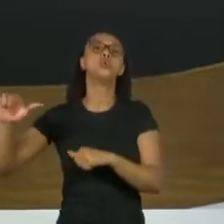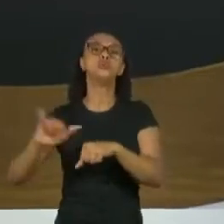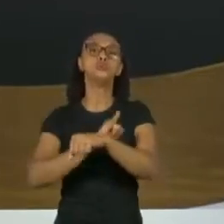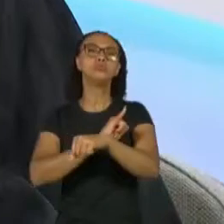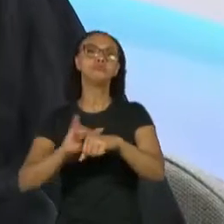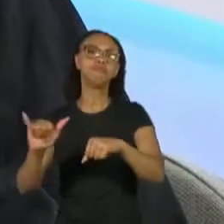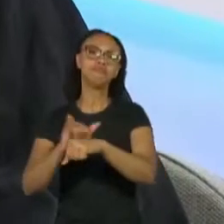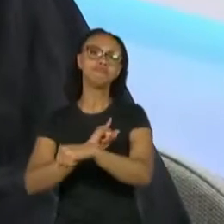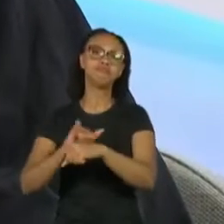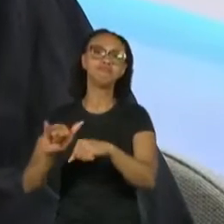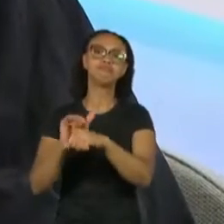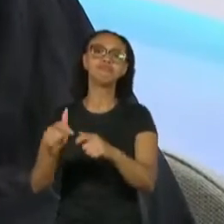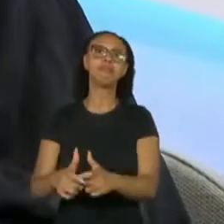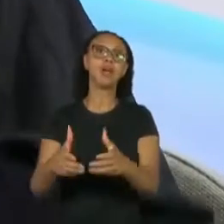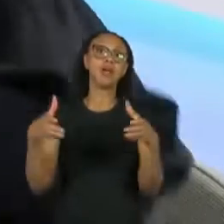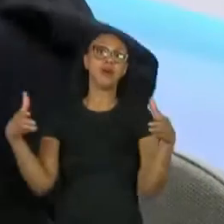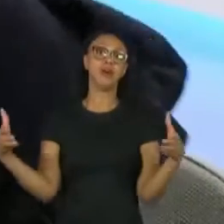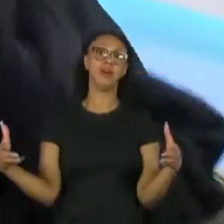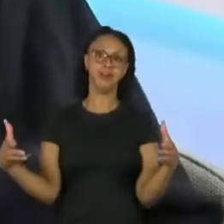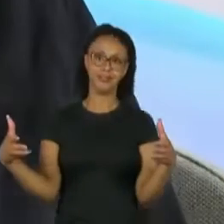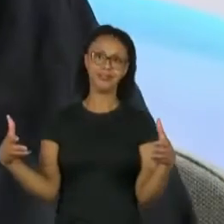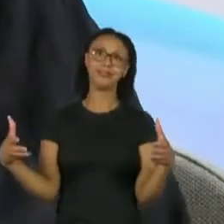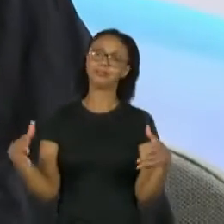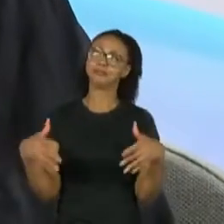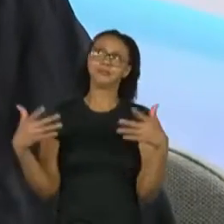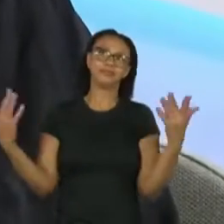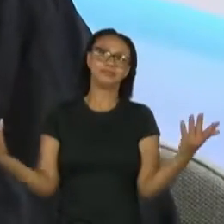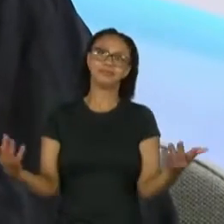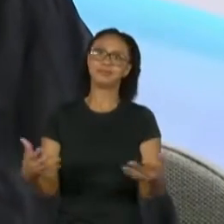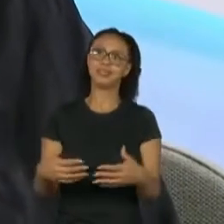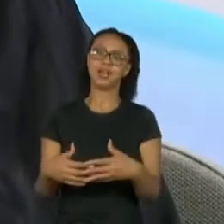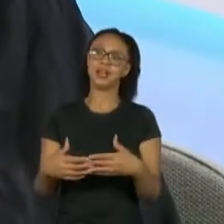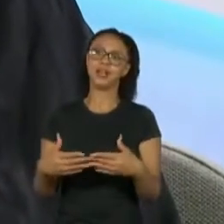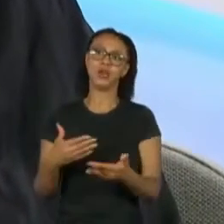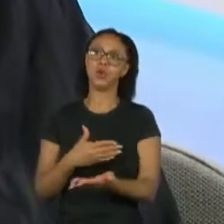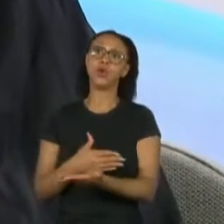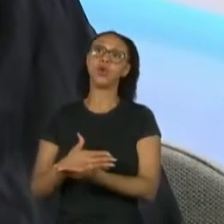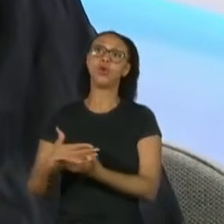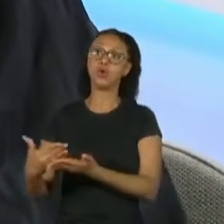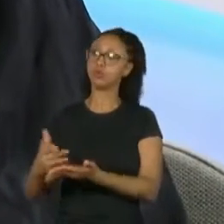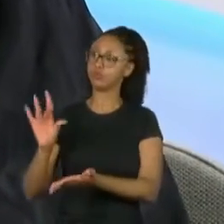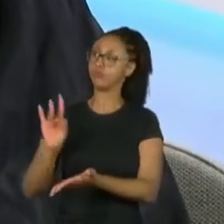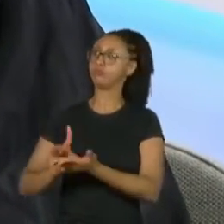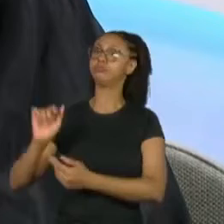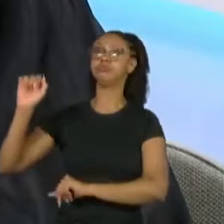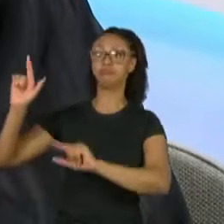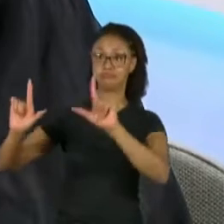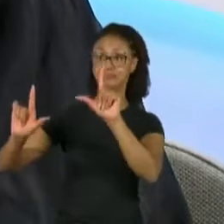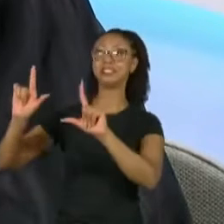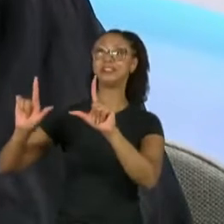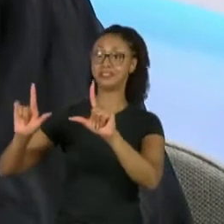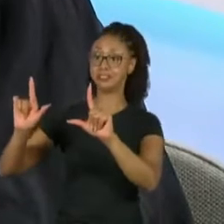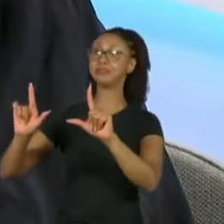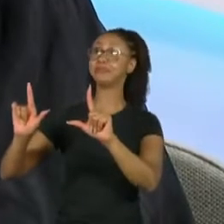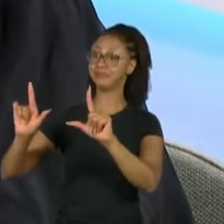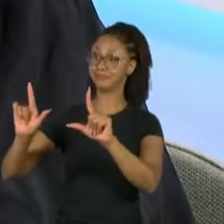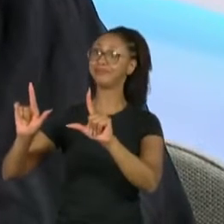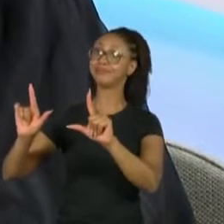sendo um espaço na televisão mesmo. E